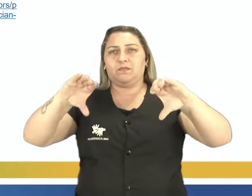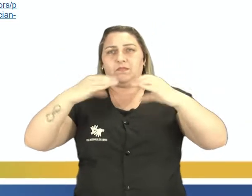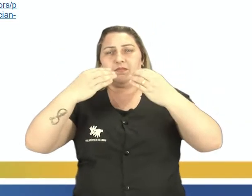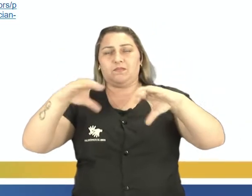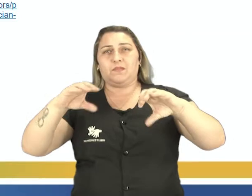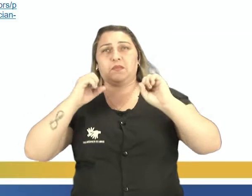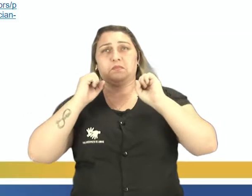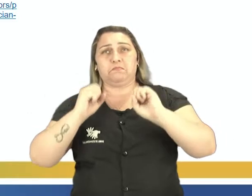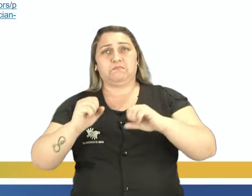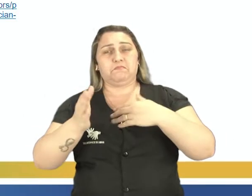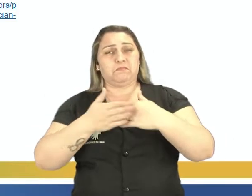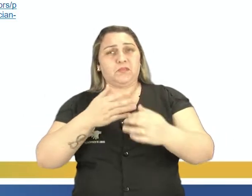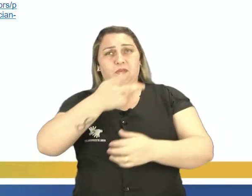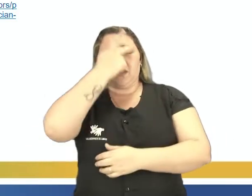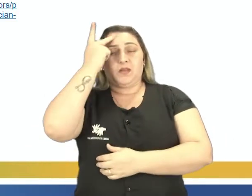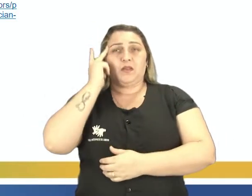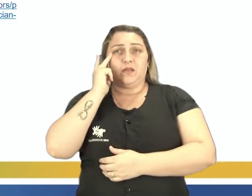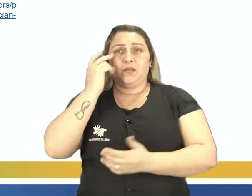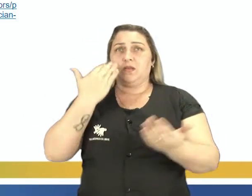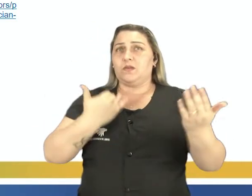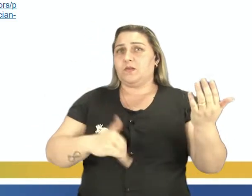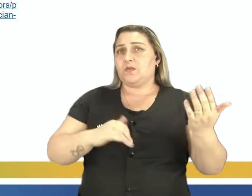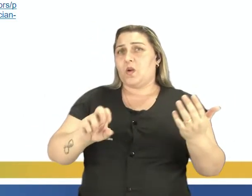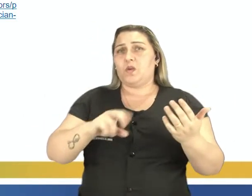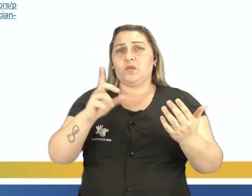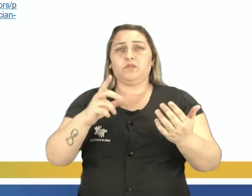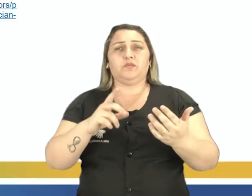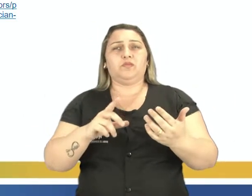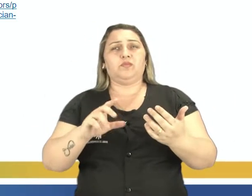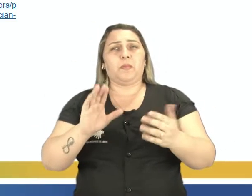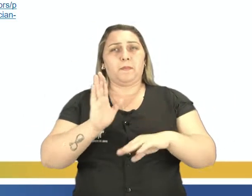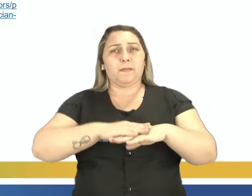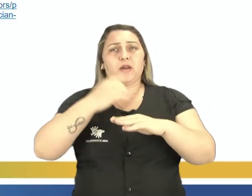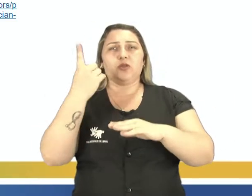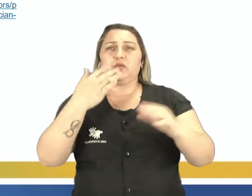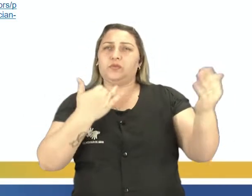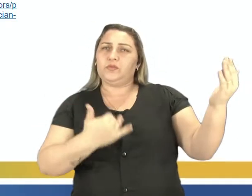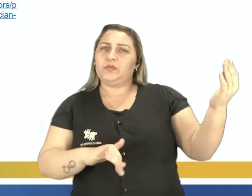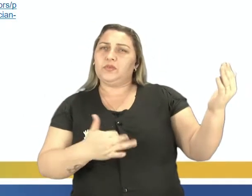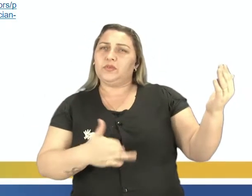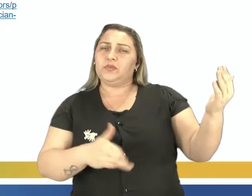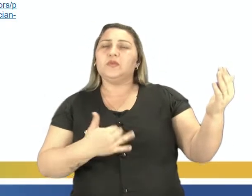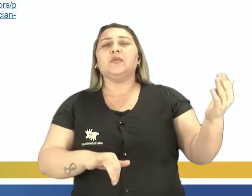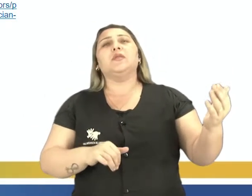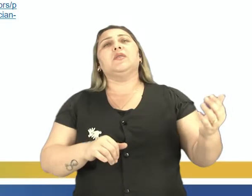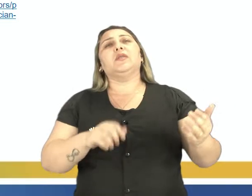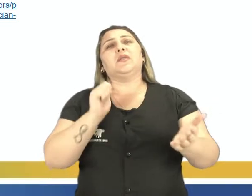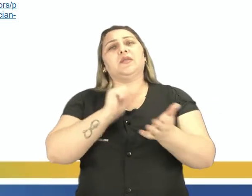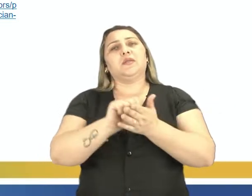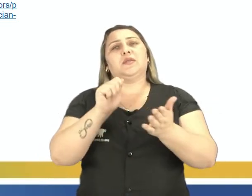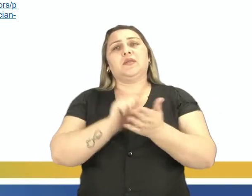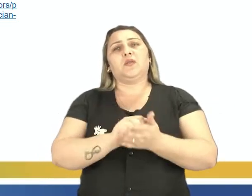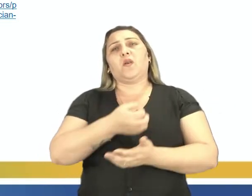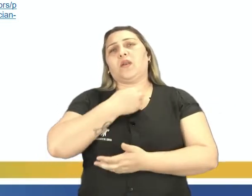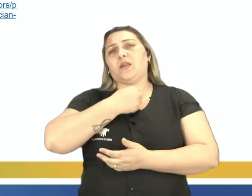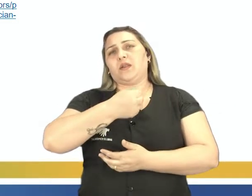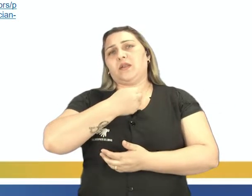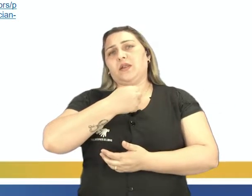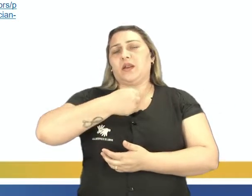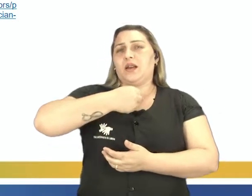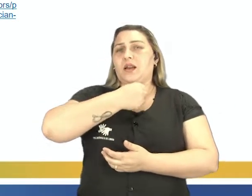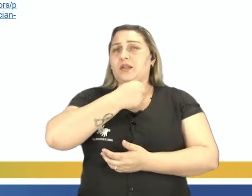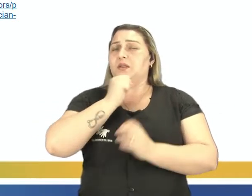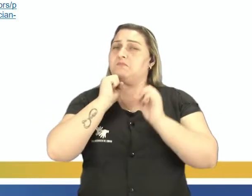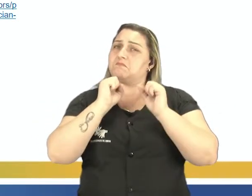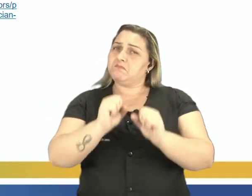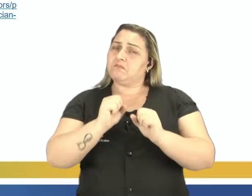músico pode ser uma pessoa que toca um ou vários instrumentos musicais, que compõe uma canção, que canta e